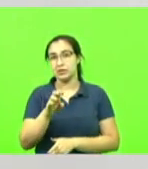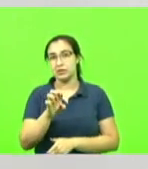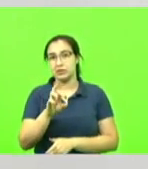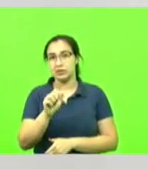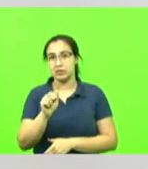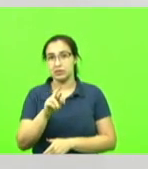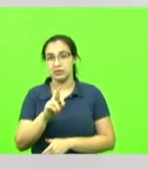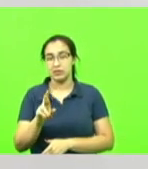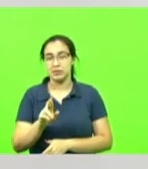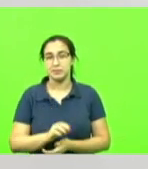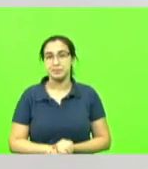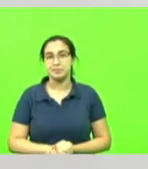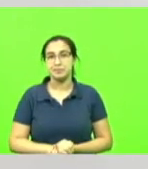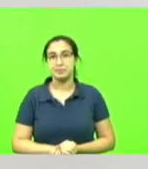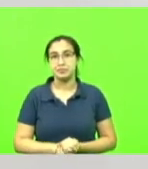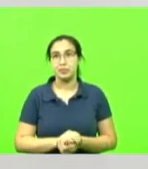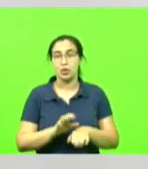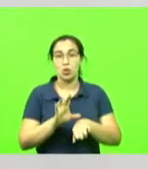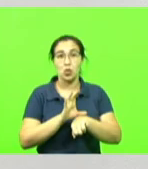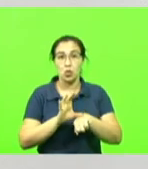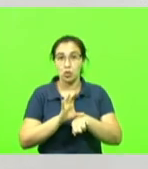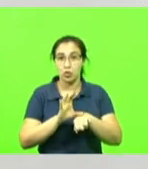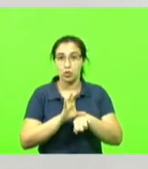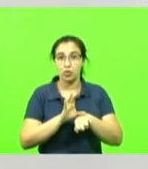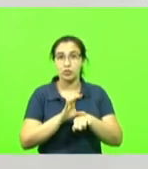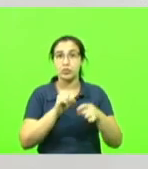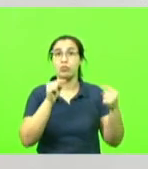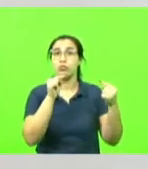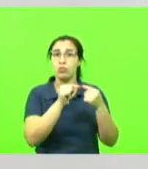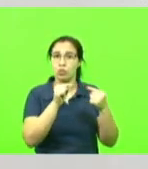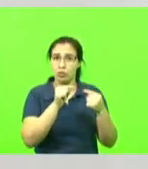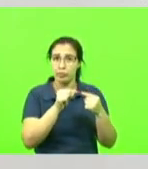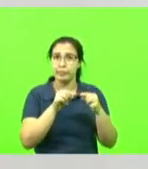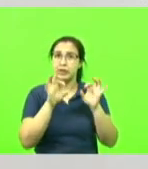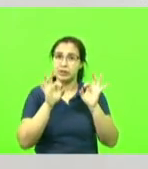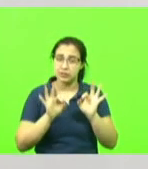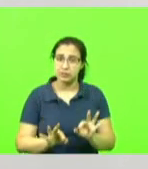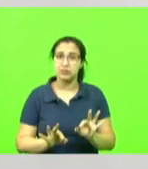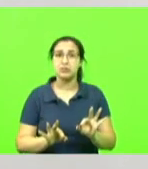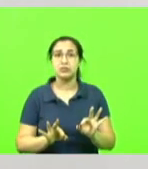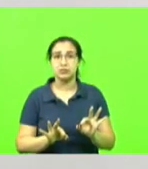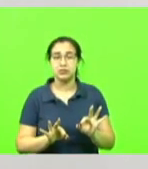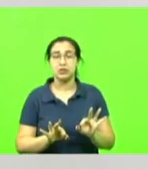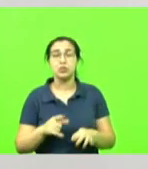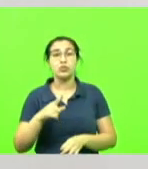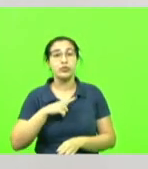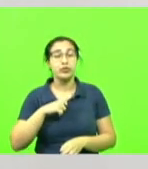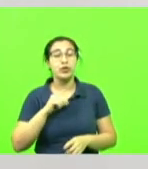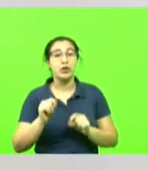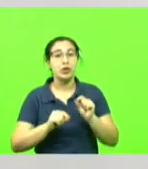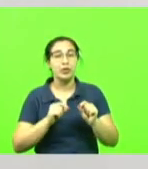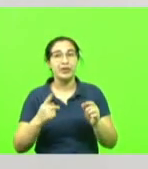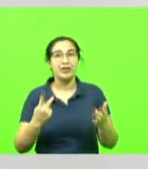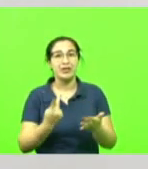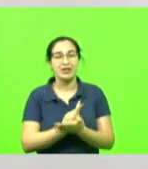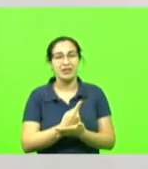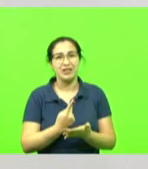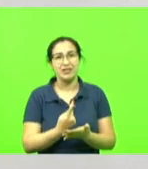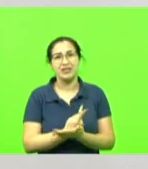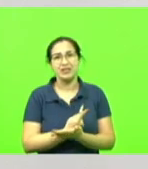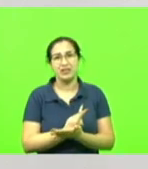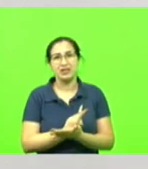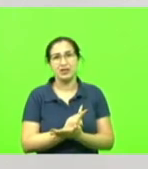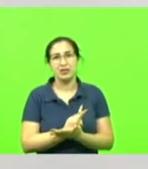Completamente constitucional. Posso dizer, afirmar para vocês que houve erro quando se encontrou